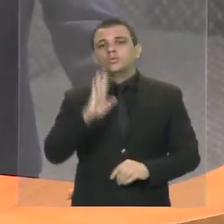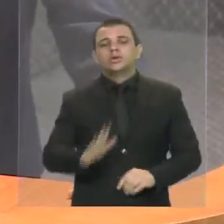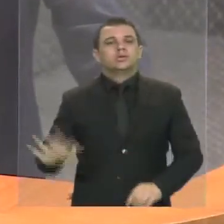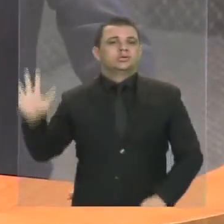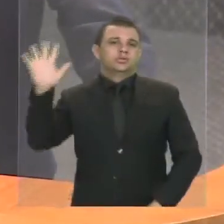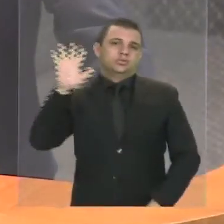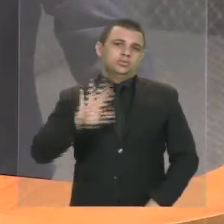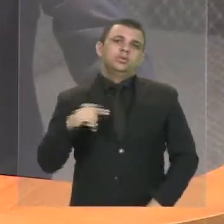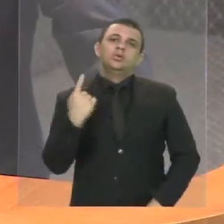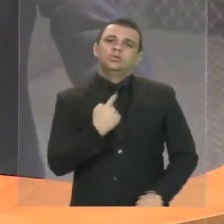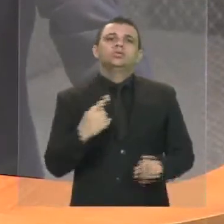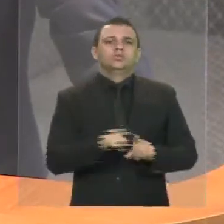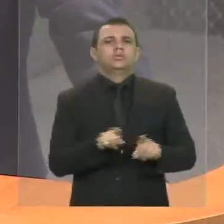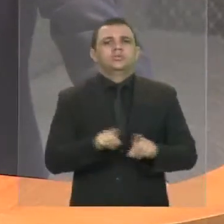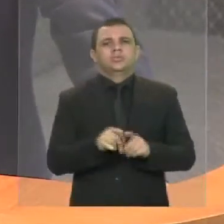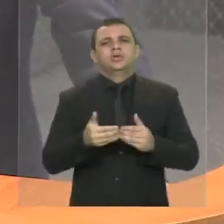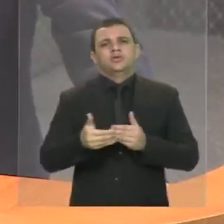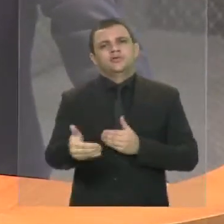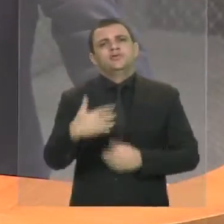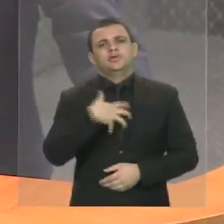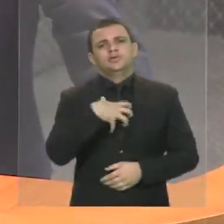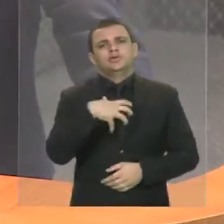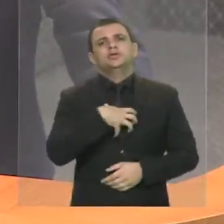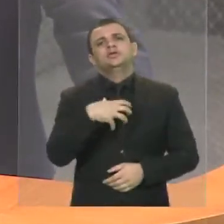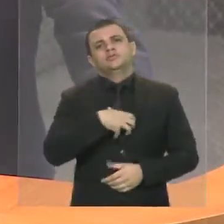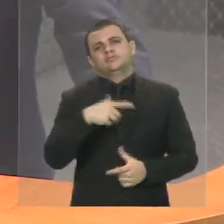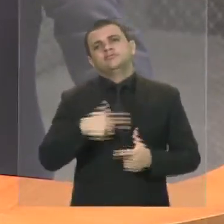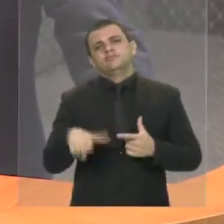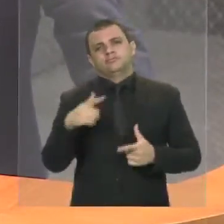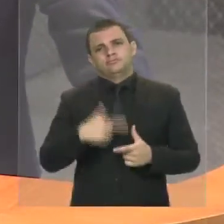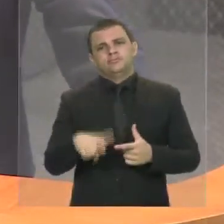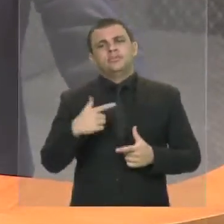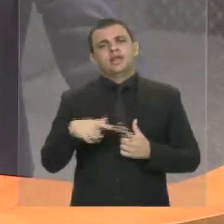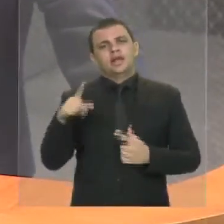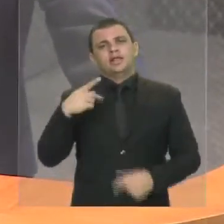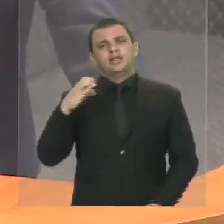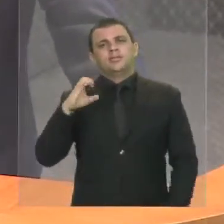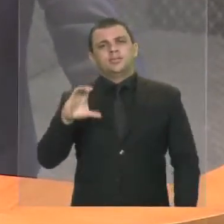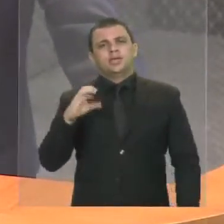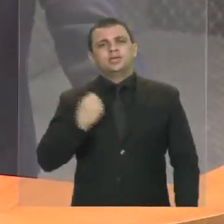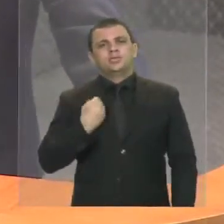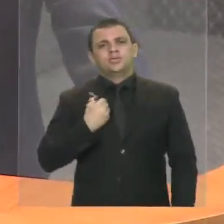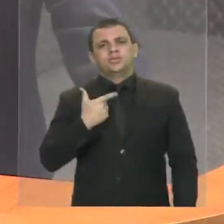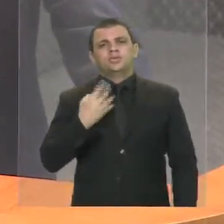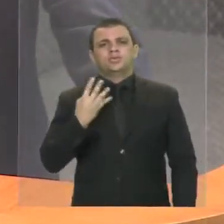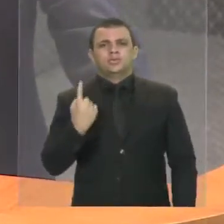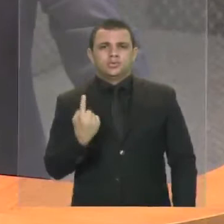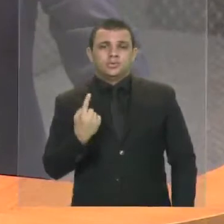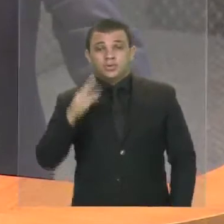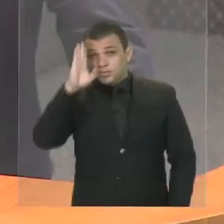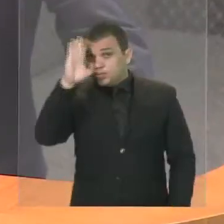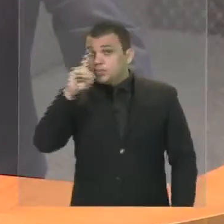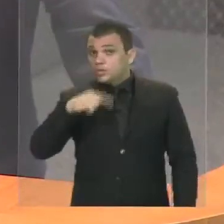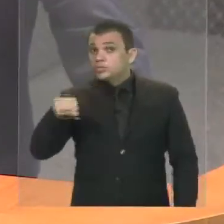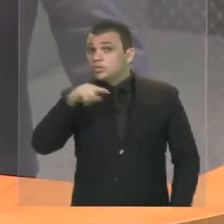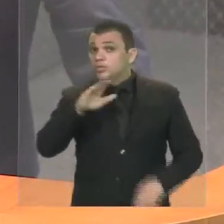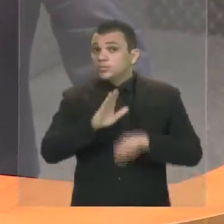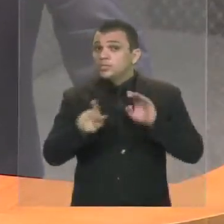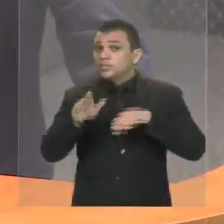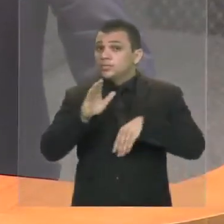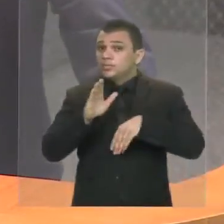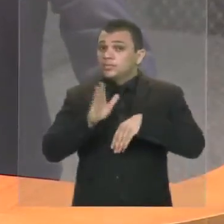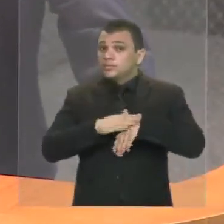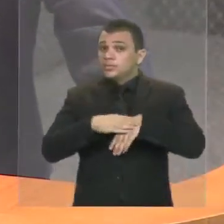vamos sentir os efeitos perversos dessa PEC 241. Sobretudo, nós, nordestinos, nós,